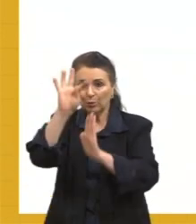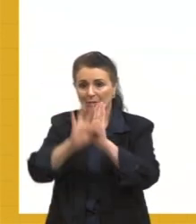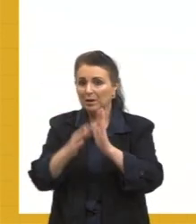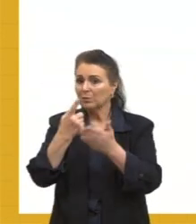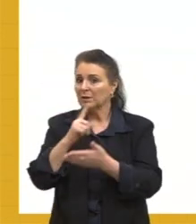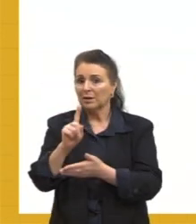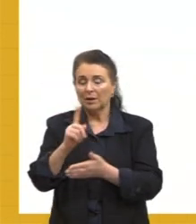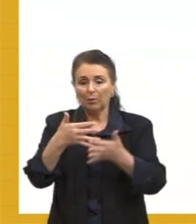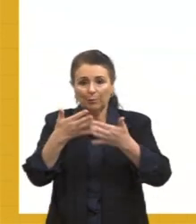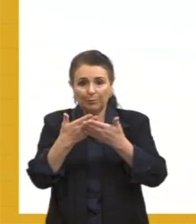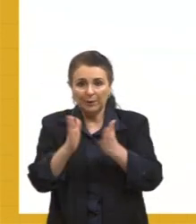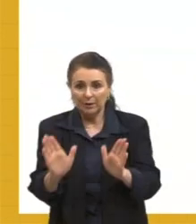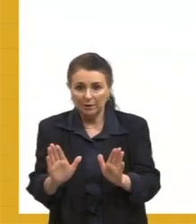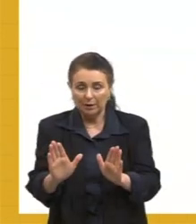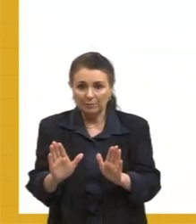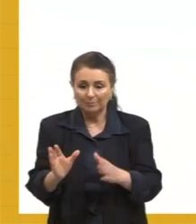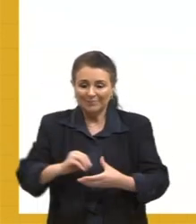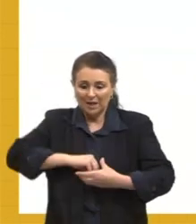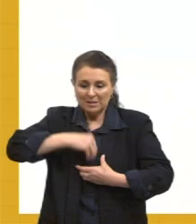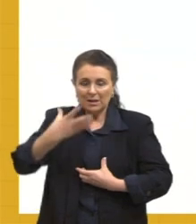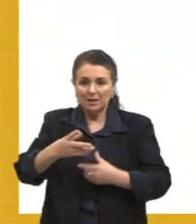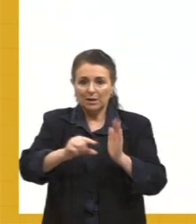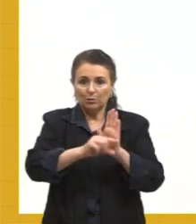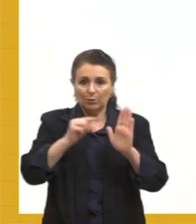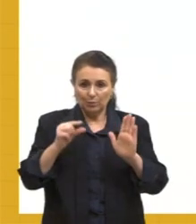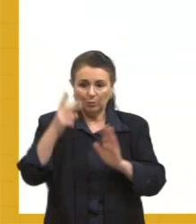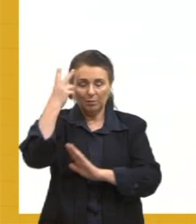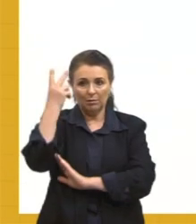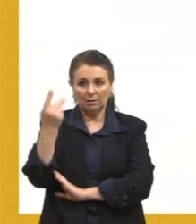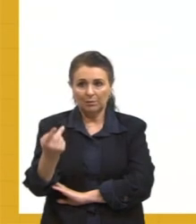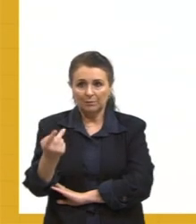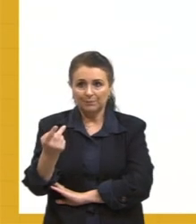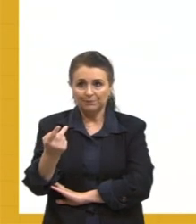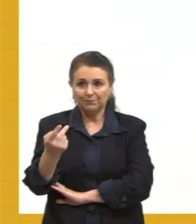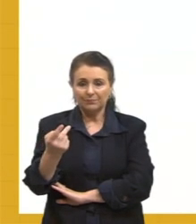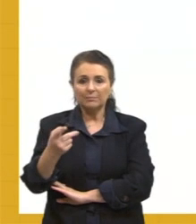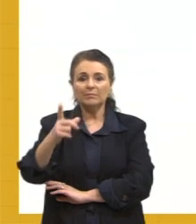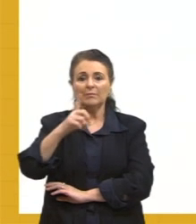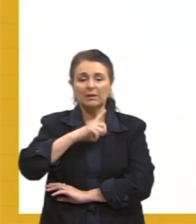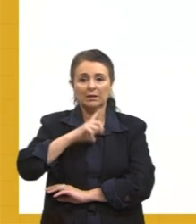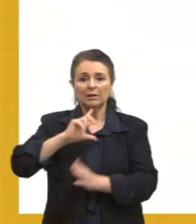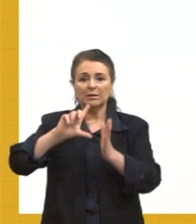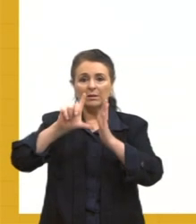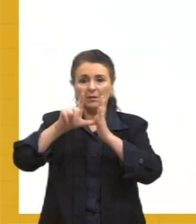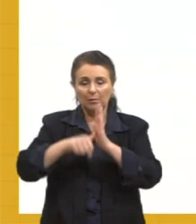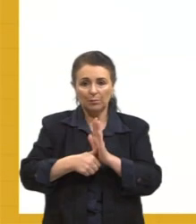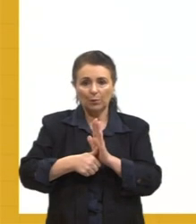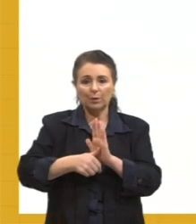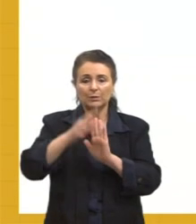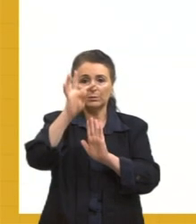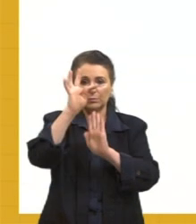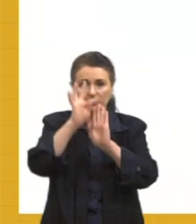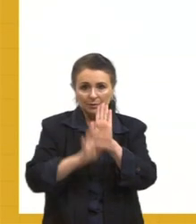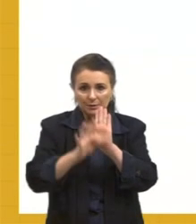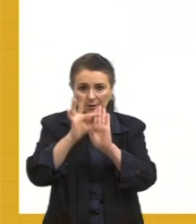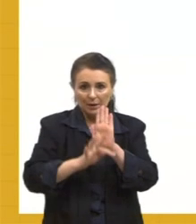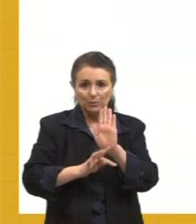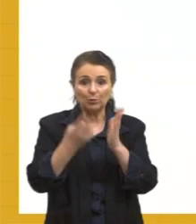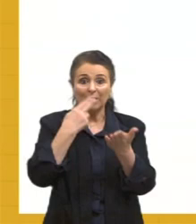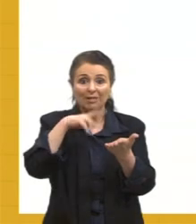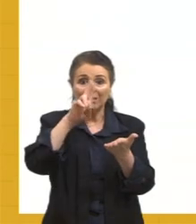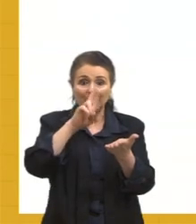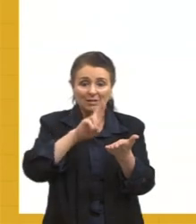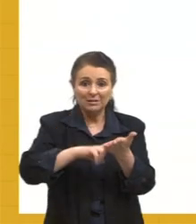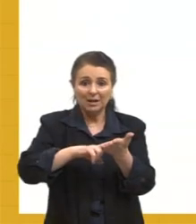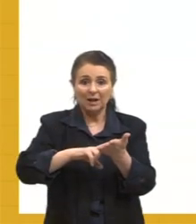a essência do autor nativo. Então, nós temos depois ali só um trechinho de Cartas Chilenas onde ele fala